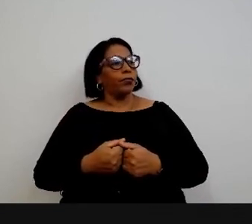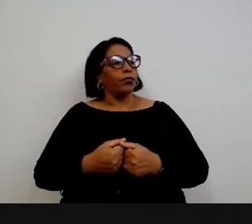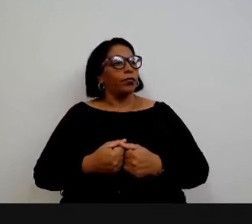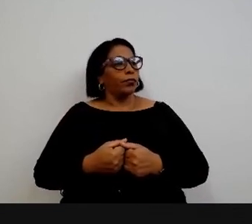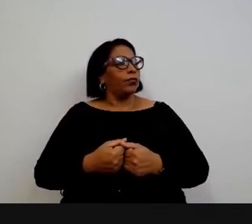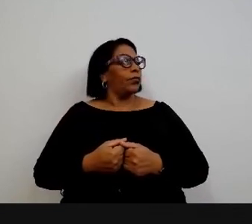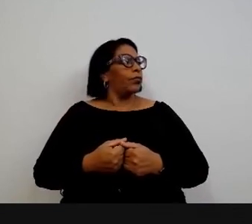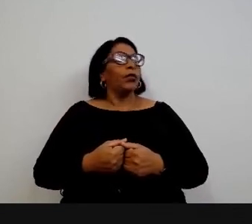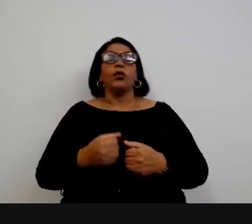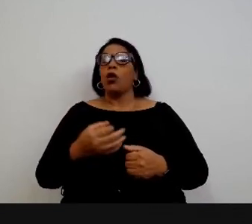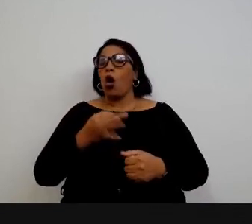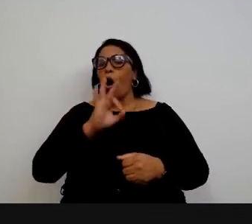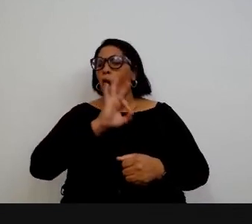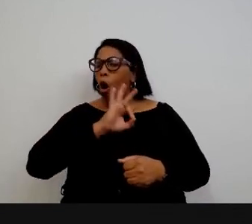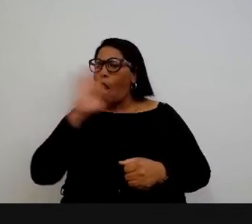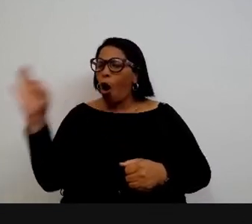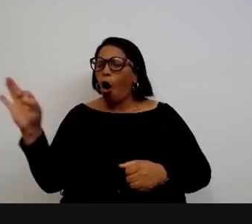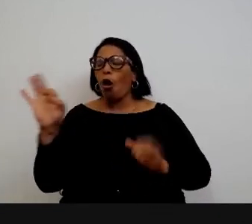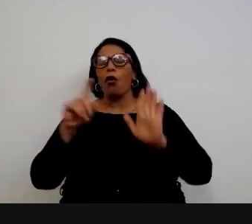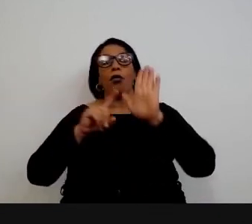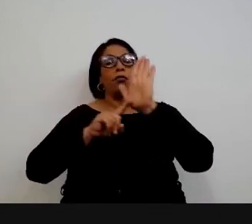são ótimas perguntas